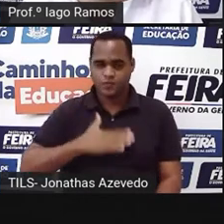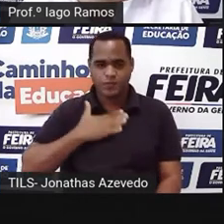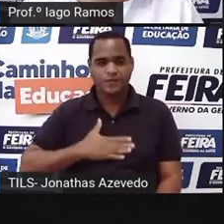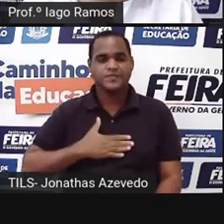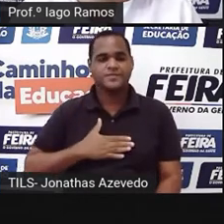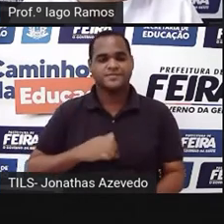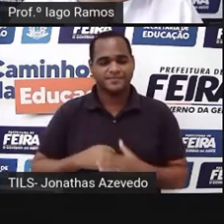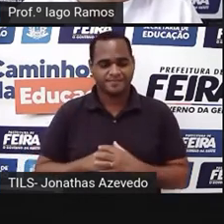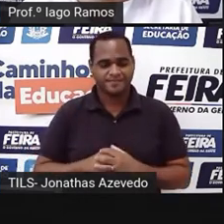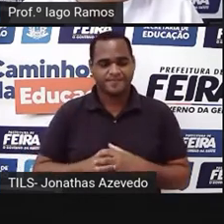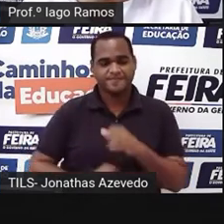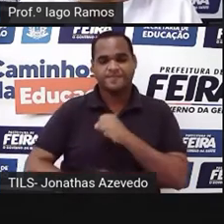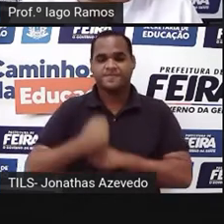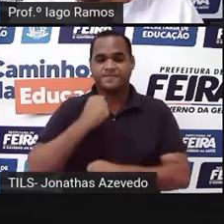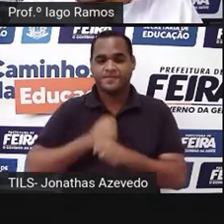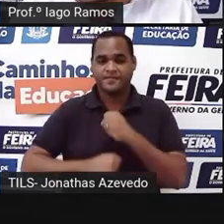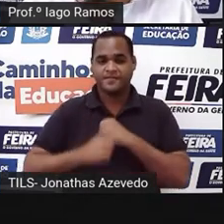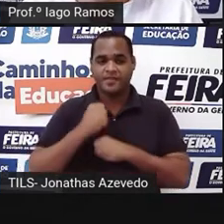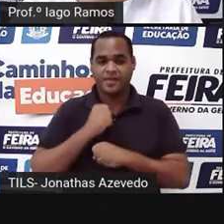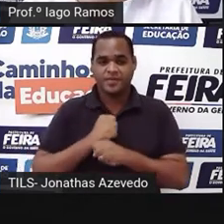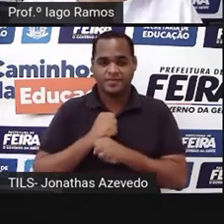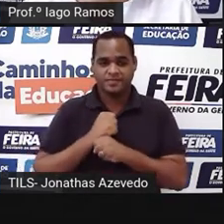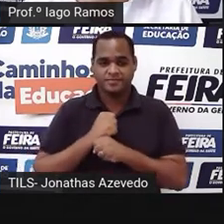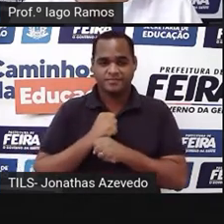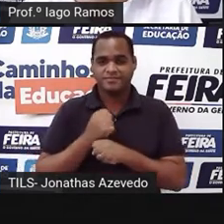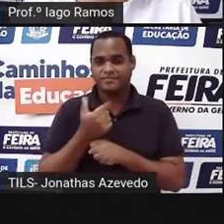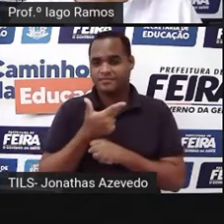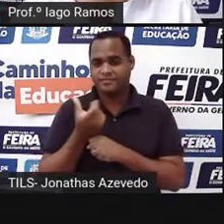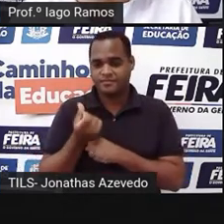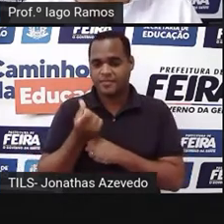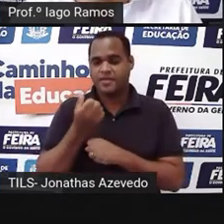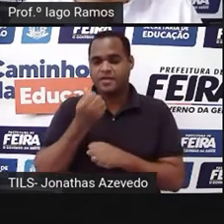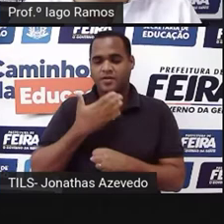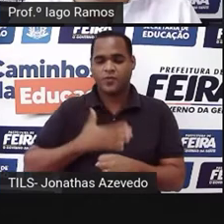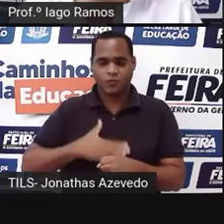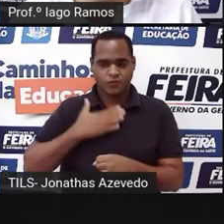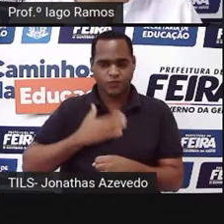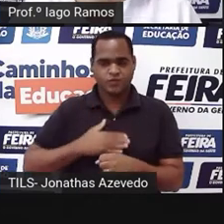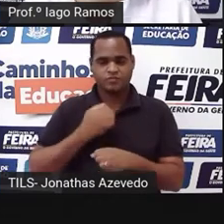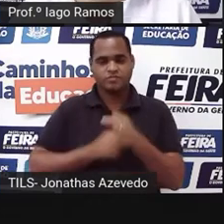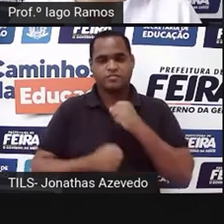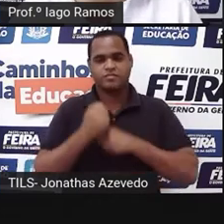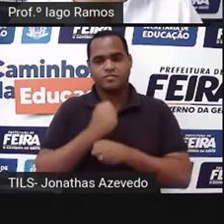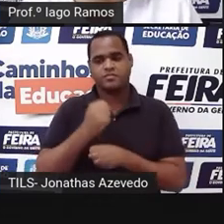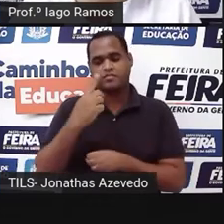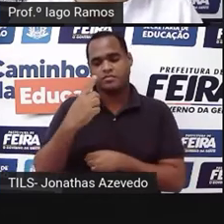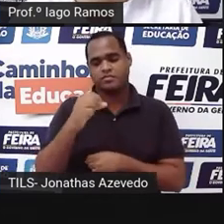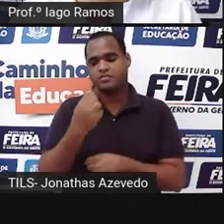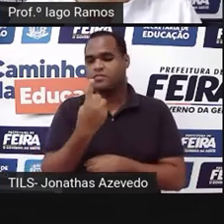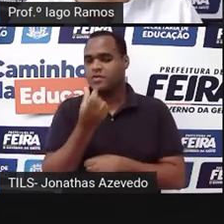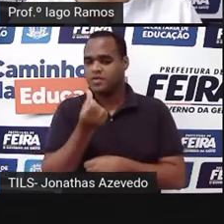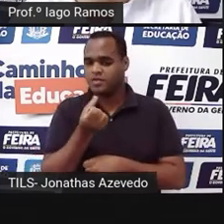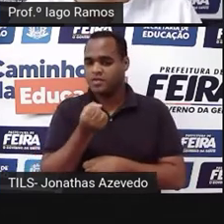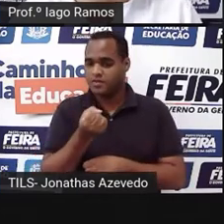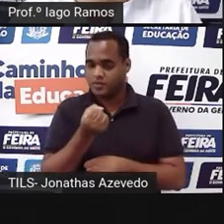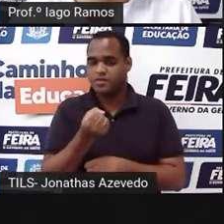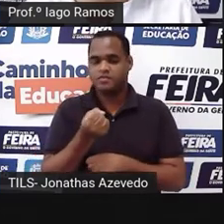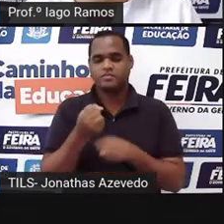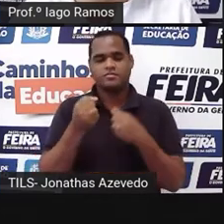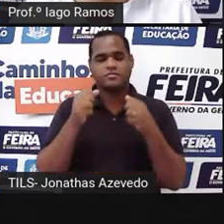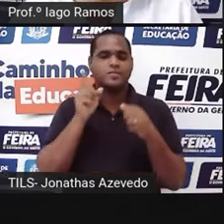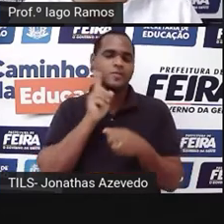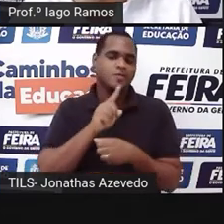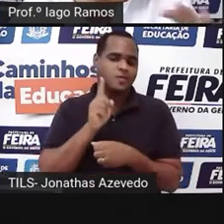26 de agosto, desculpa, do ano de 1918, tá bom? Em uma cidade lá nos Estados